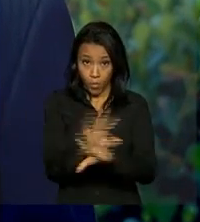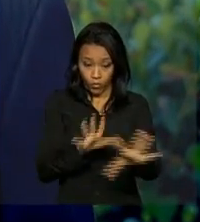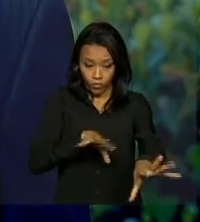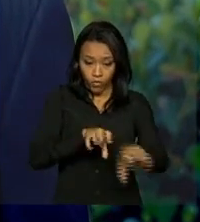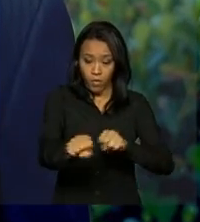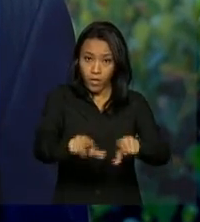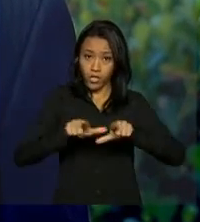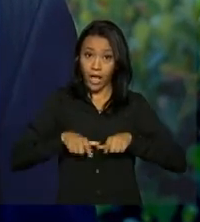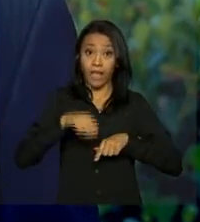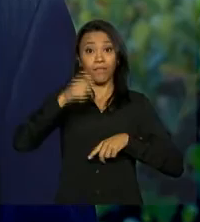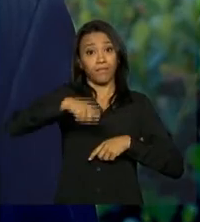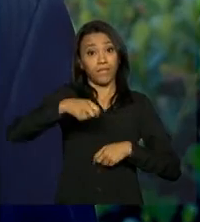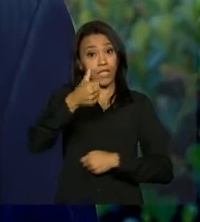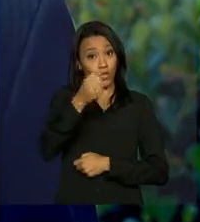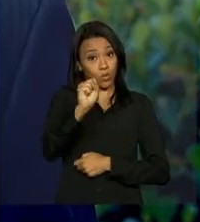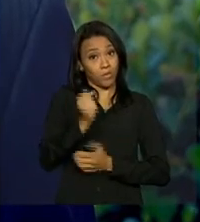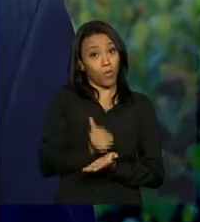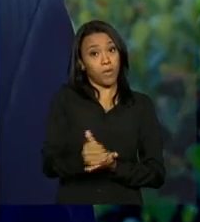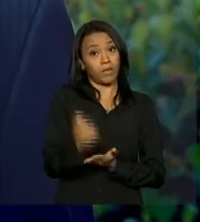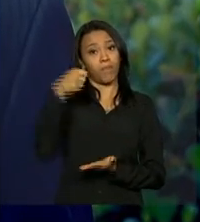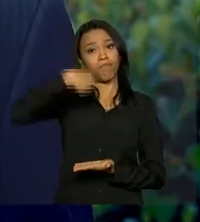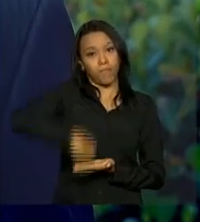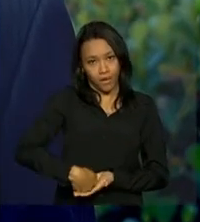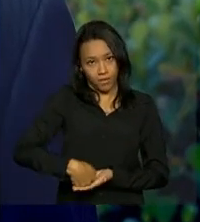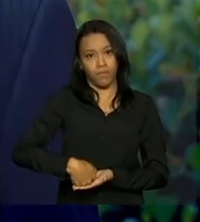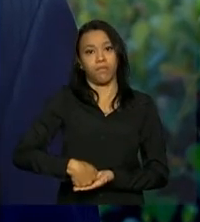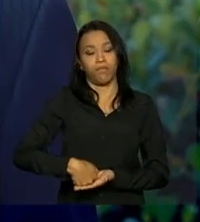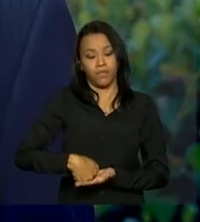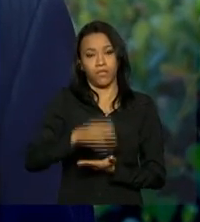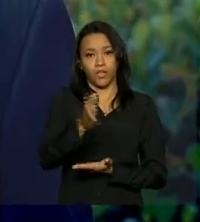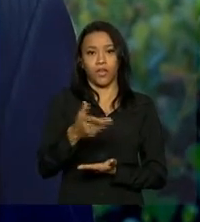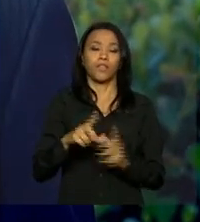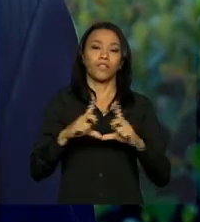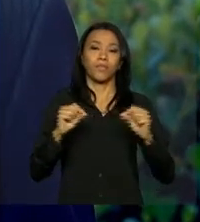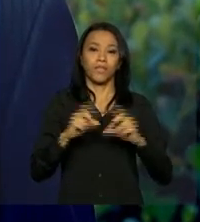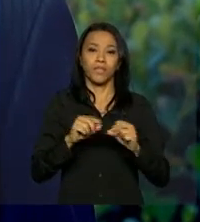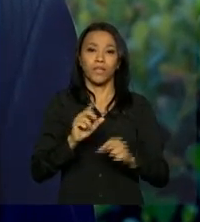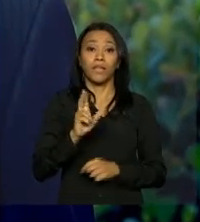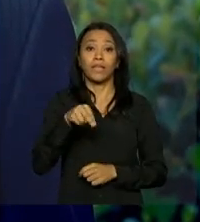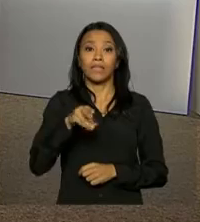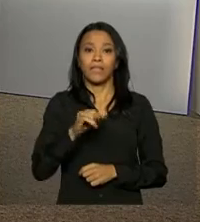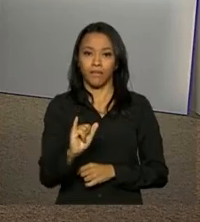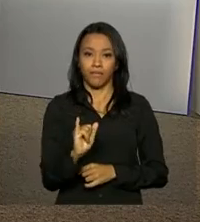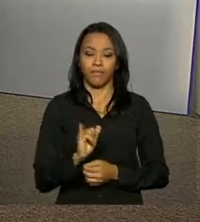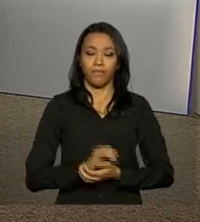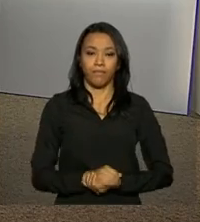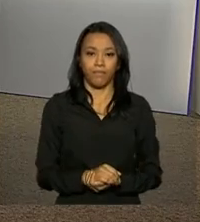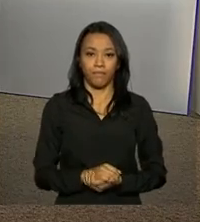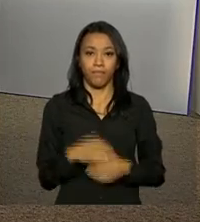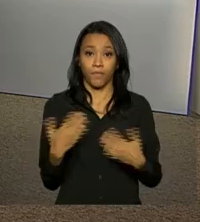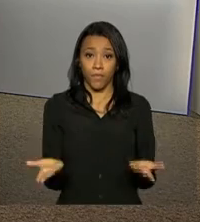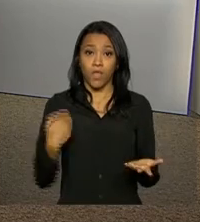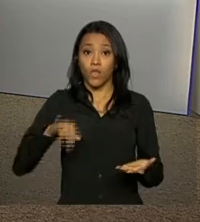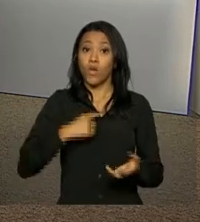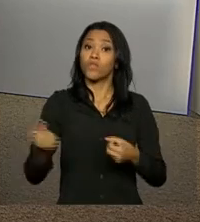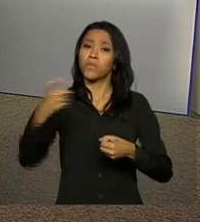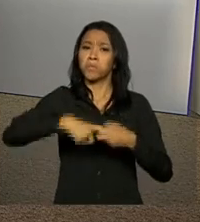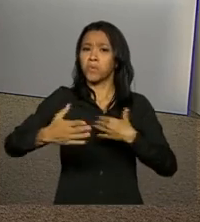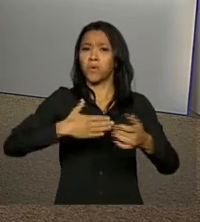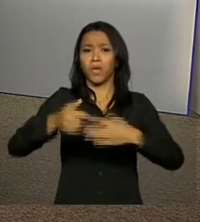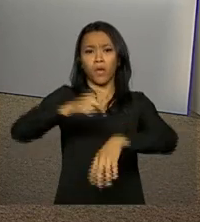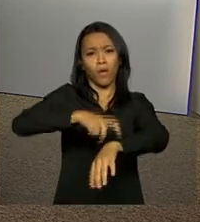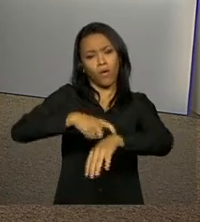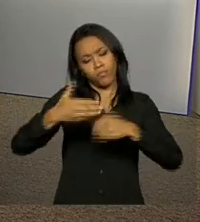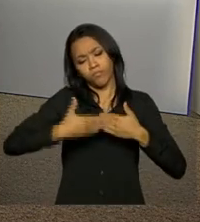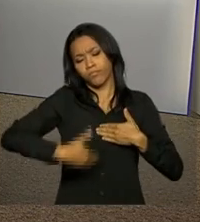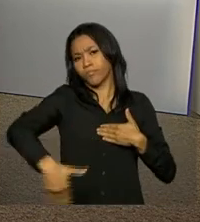prazo de 18 meses para começar a pagar o financiamento. De Brasília, Ney Pereira. E nós voltamos a qualquer momento